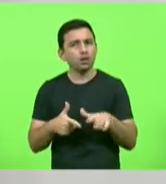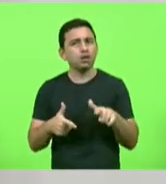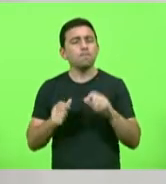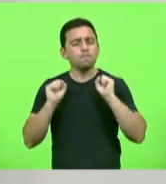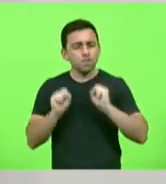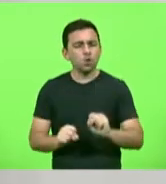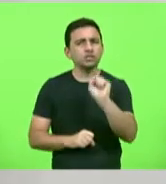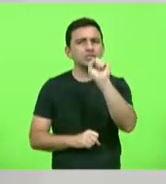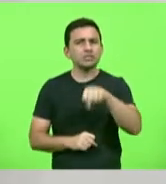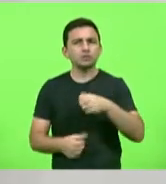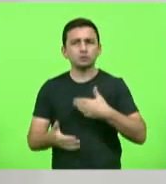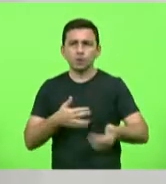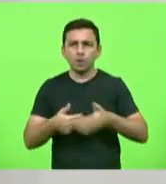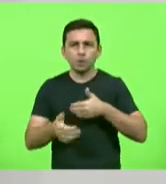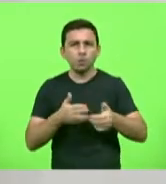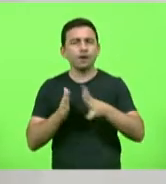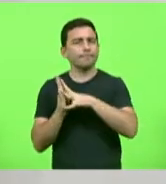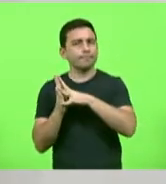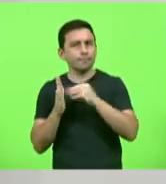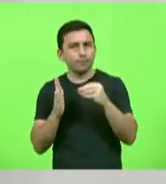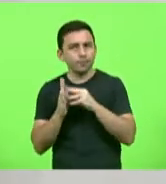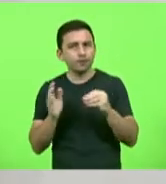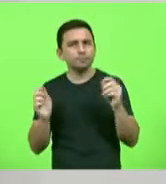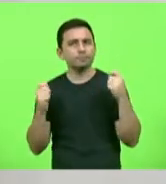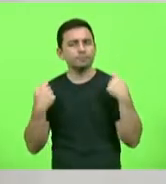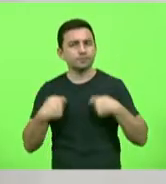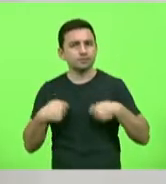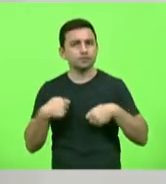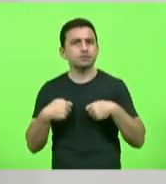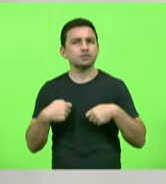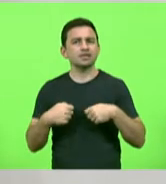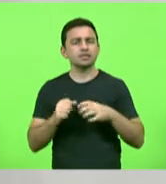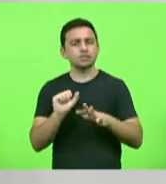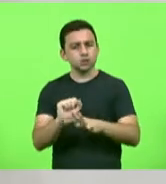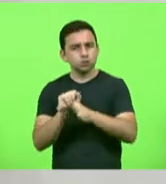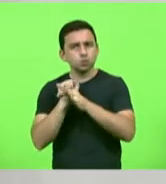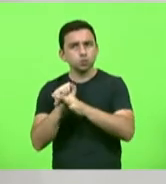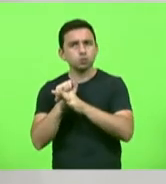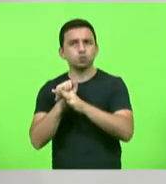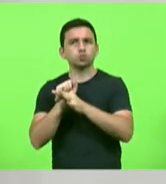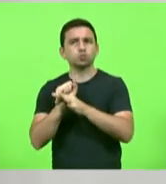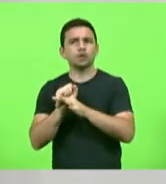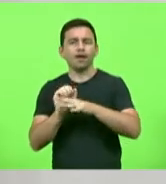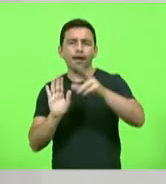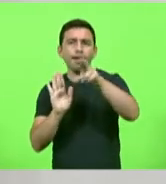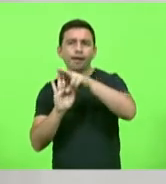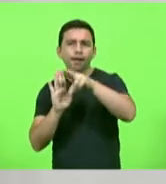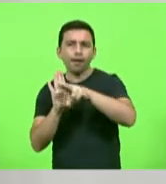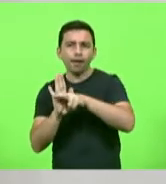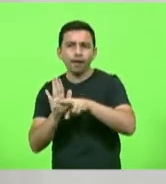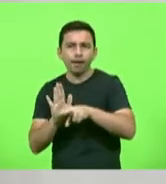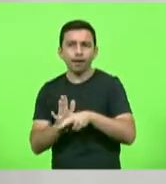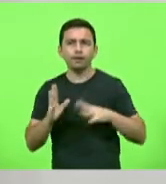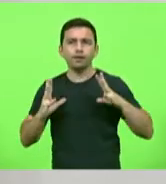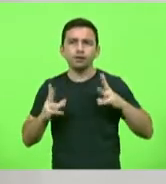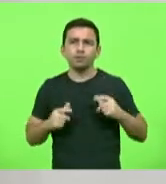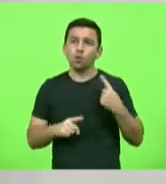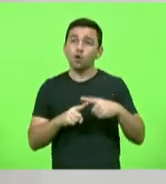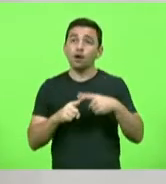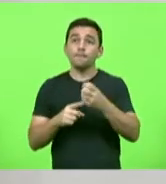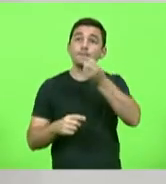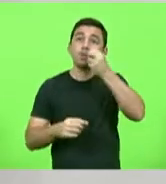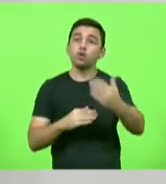praticado qualquer modalidade esportiva de forma segura, com protocolos sanitários, porque faz bem